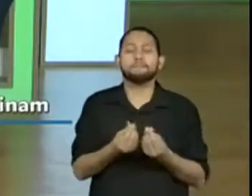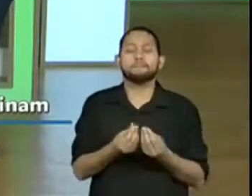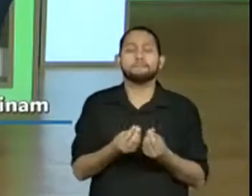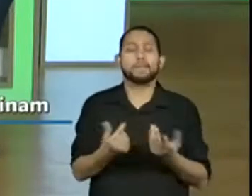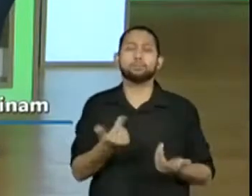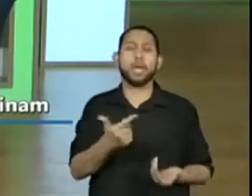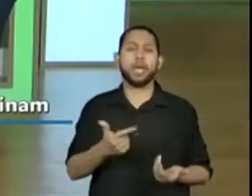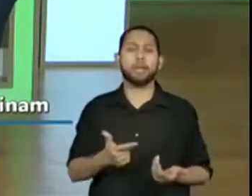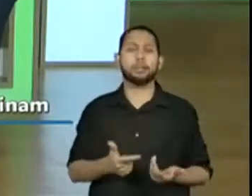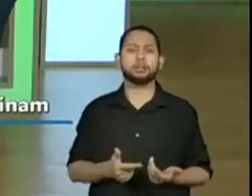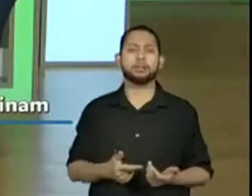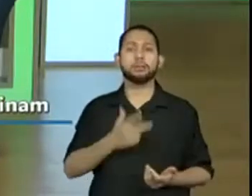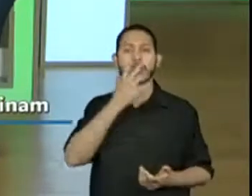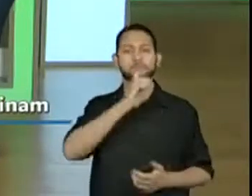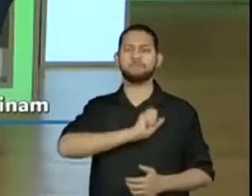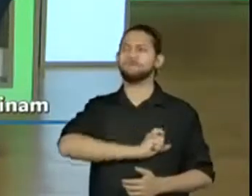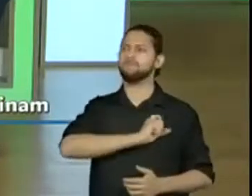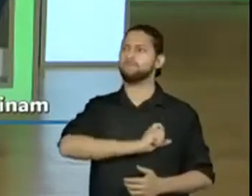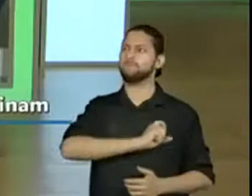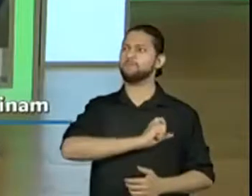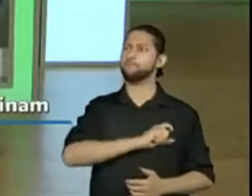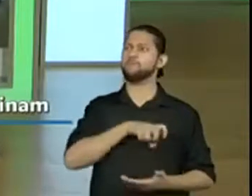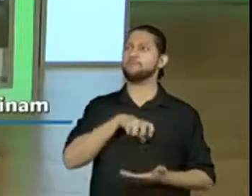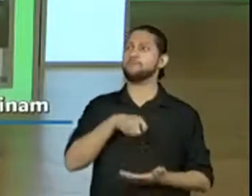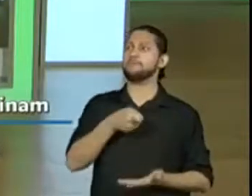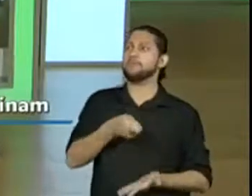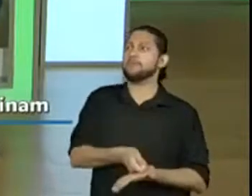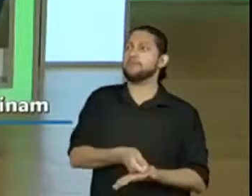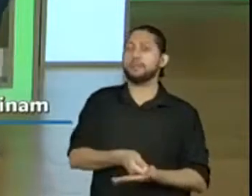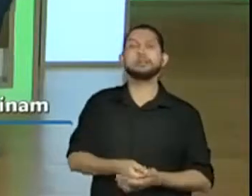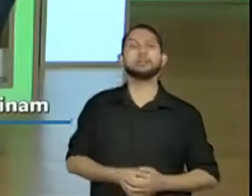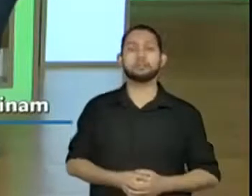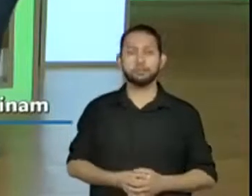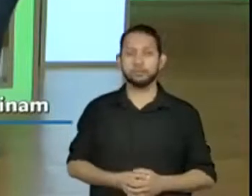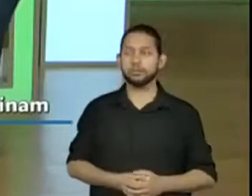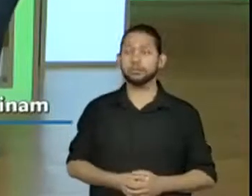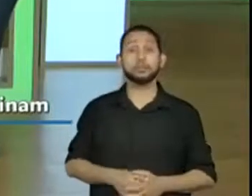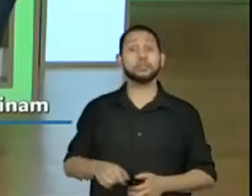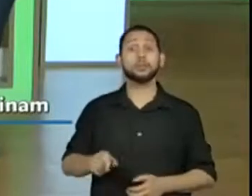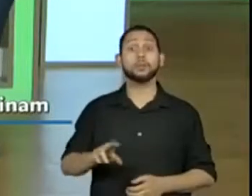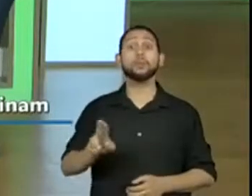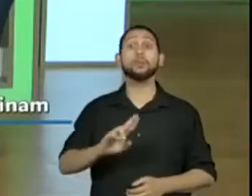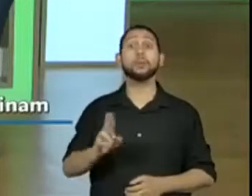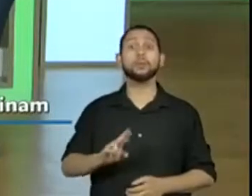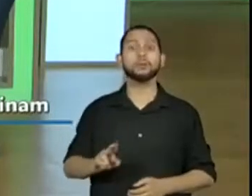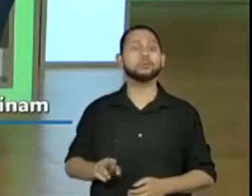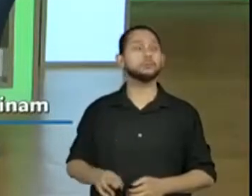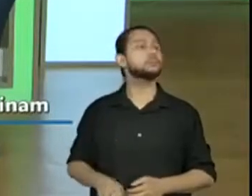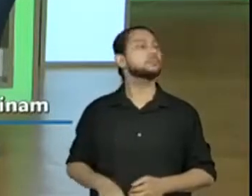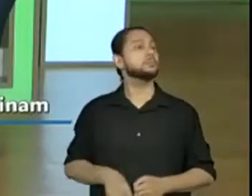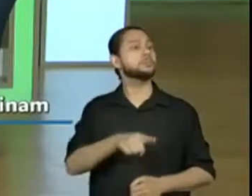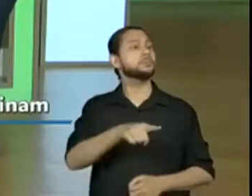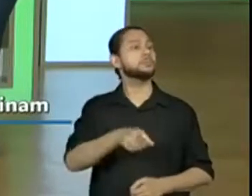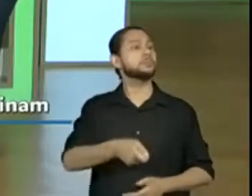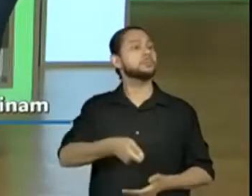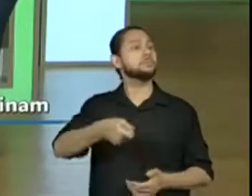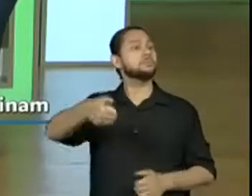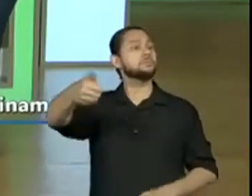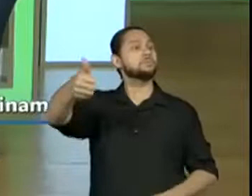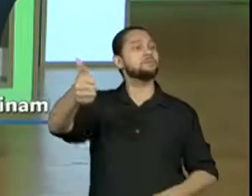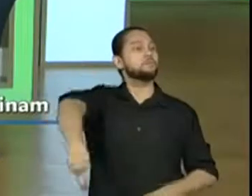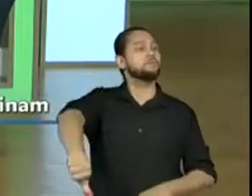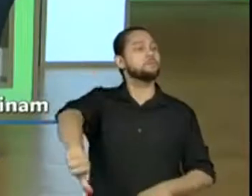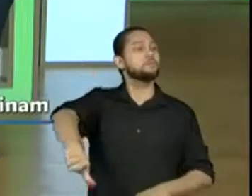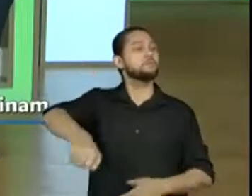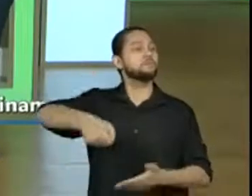Cruel. Colocou a professora Maristela. a professora de... Tirano. Será? Eu acho que cabe.